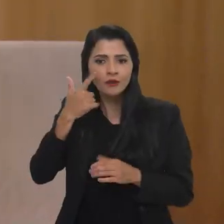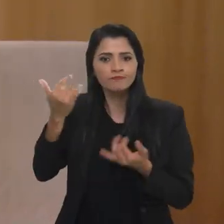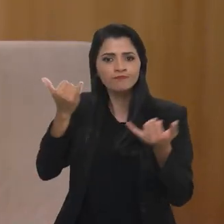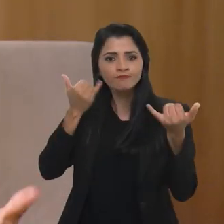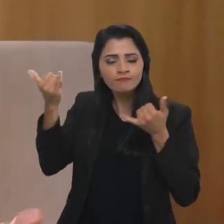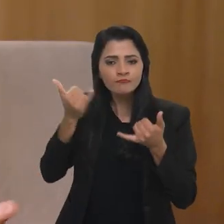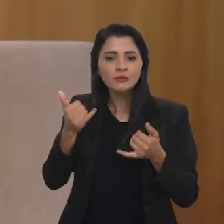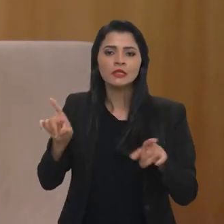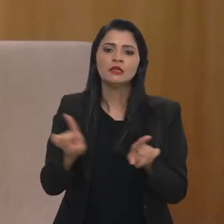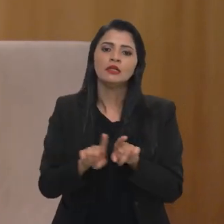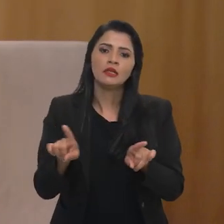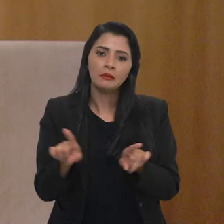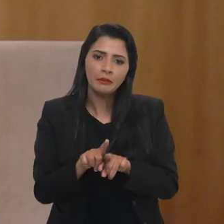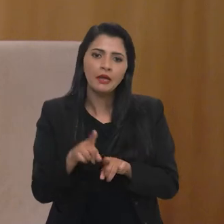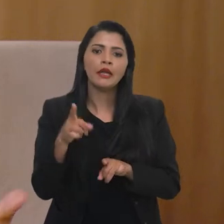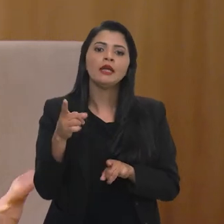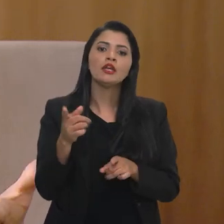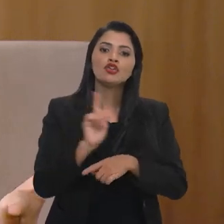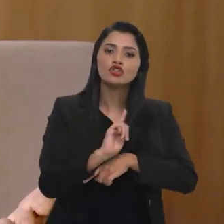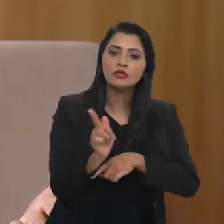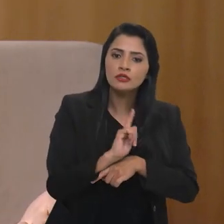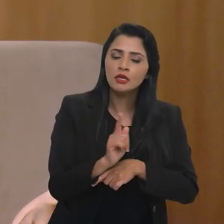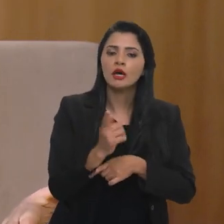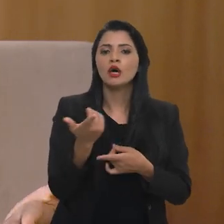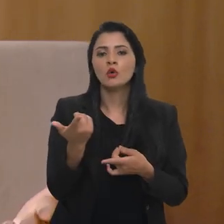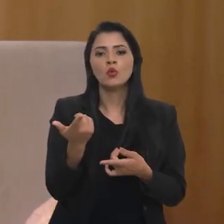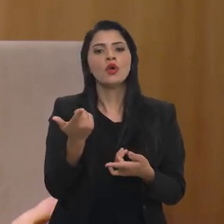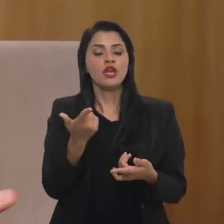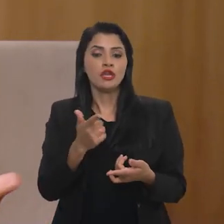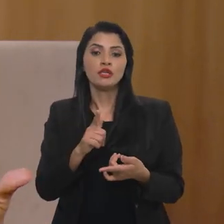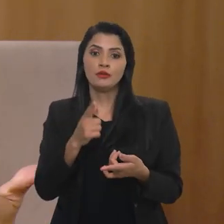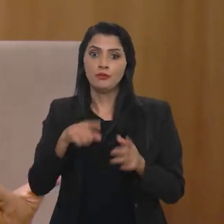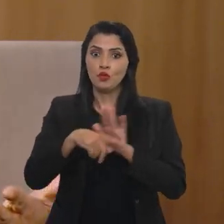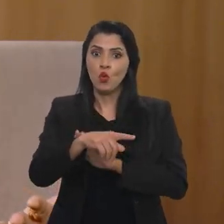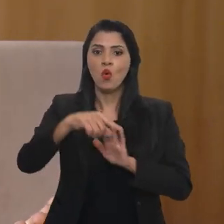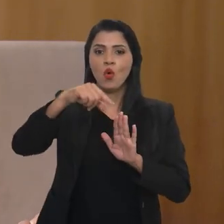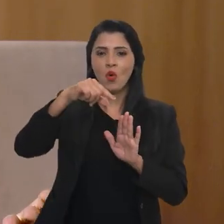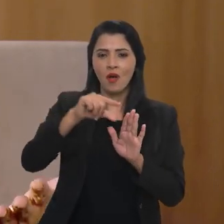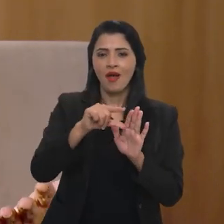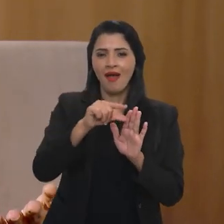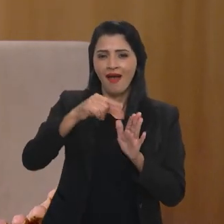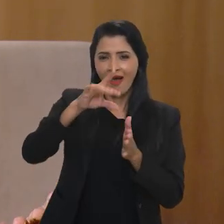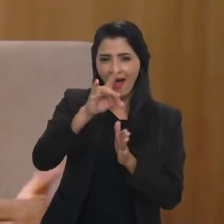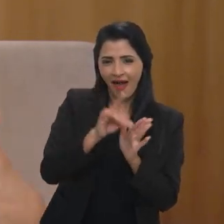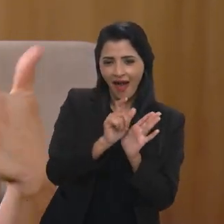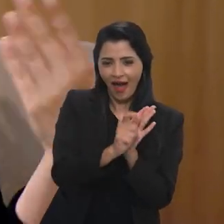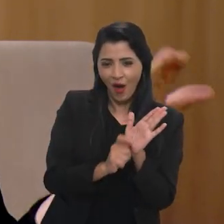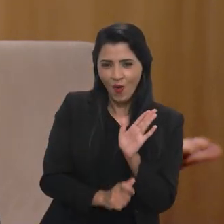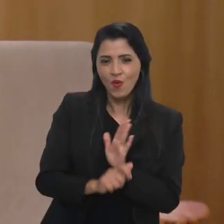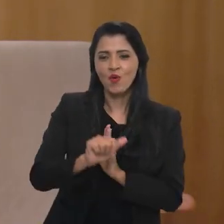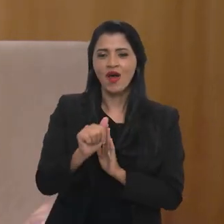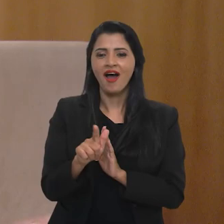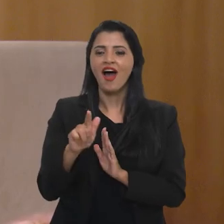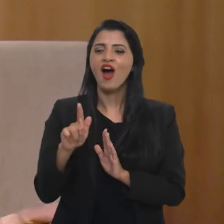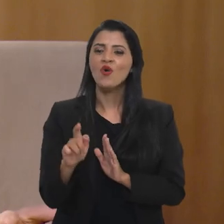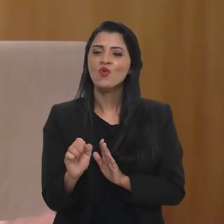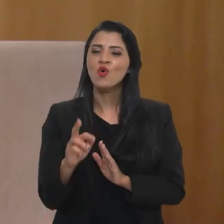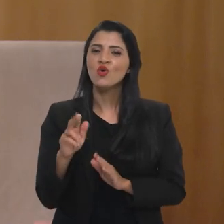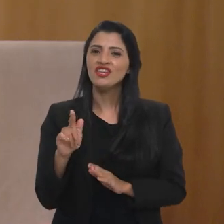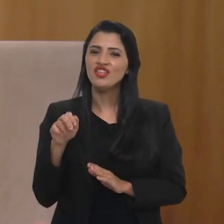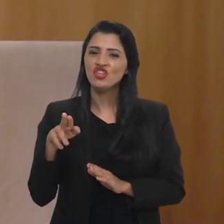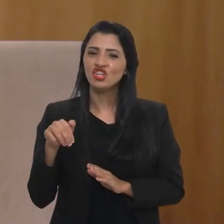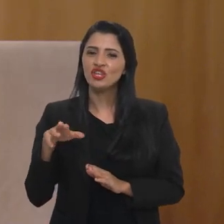e a questão do que a gente chama de gestão de gerenciamento algoritmo, hoje o trabalho, ele dentro dessas plataformas